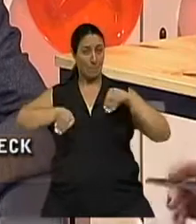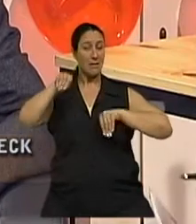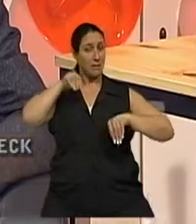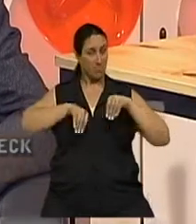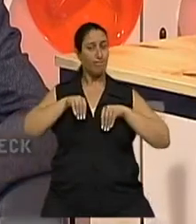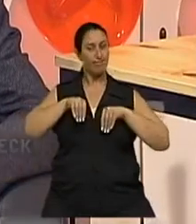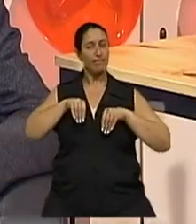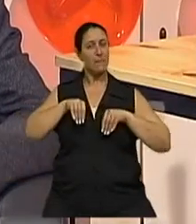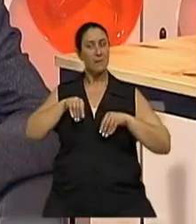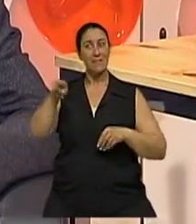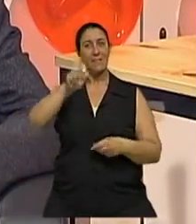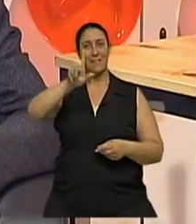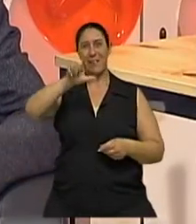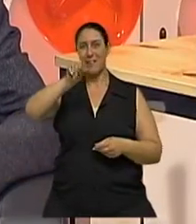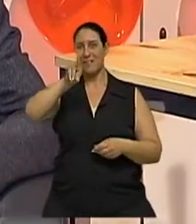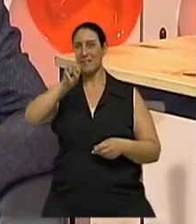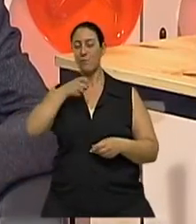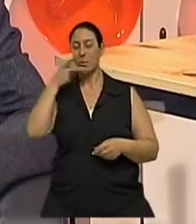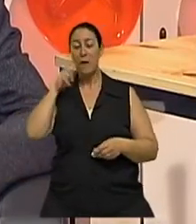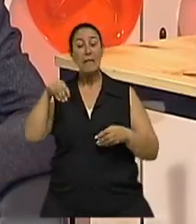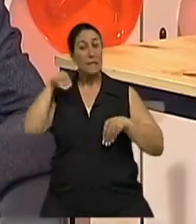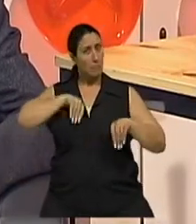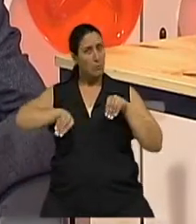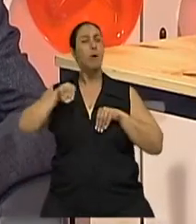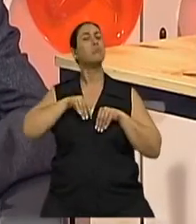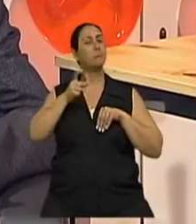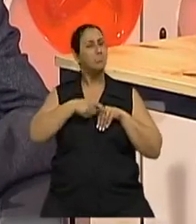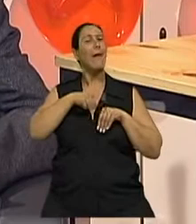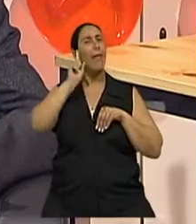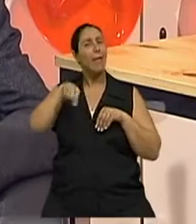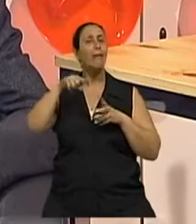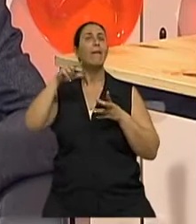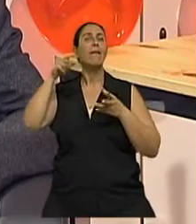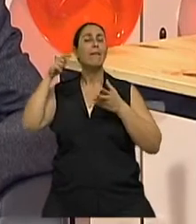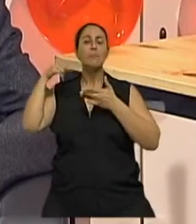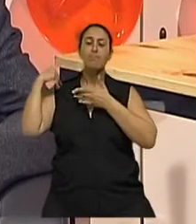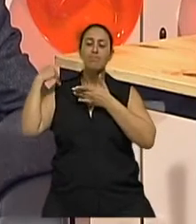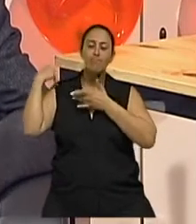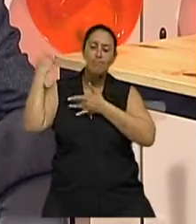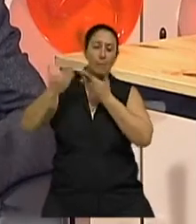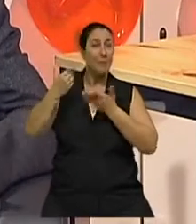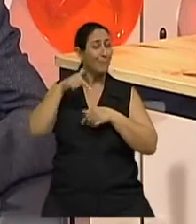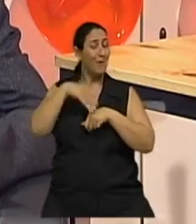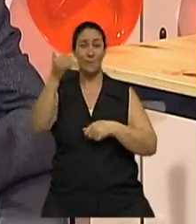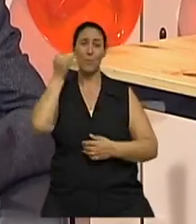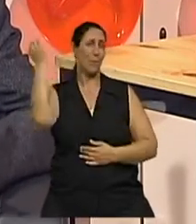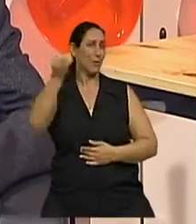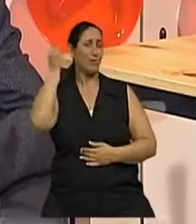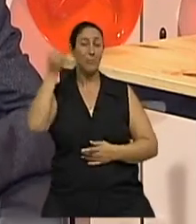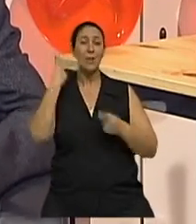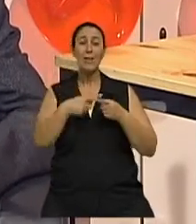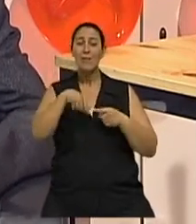a dona Gladys até comentou, a depressão ela provavelmente seja a variável mais importante na